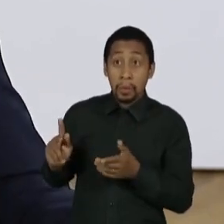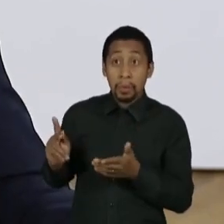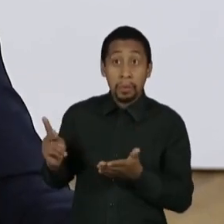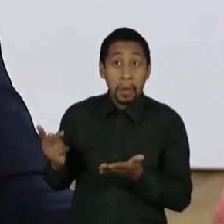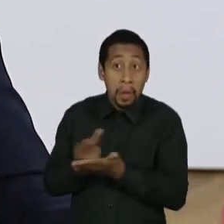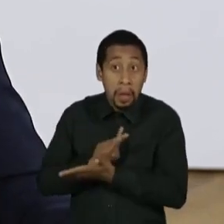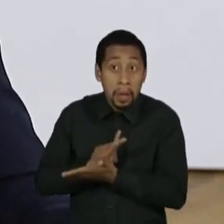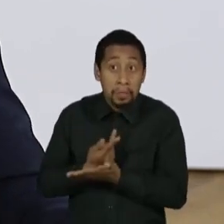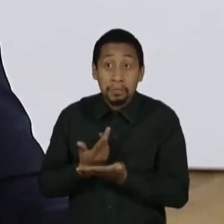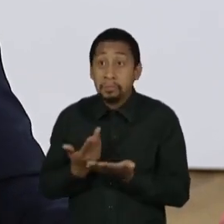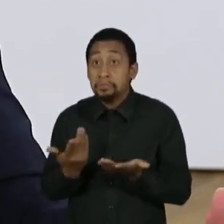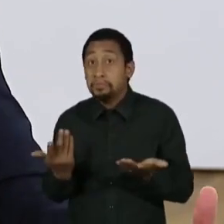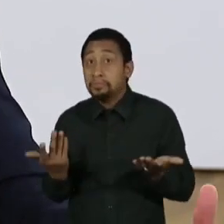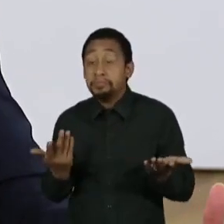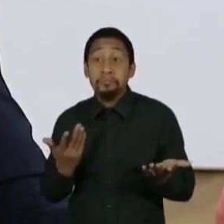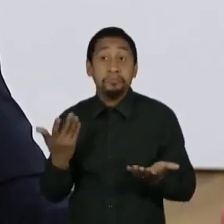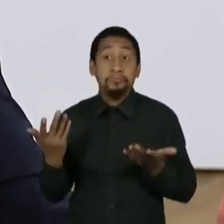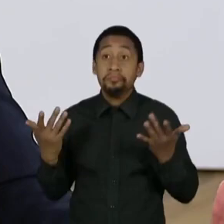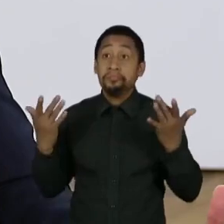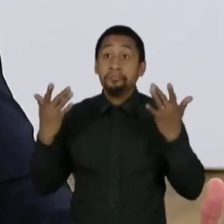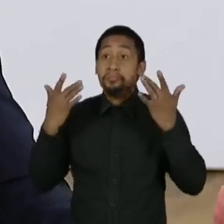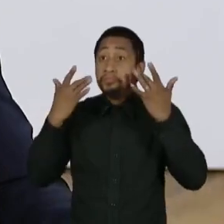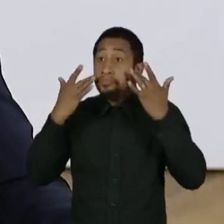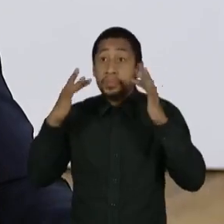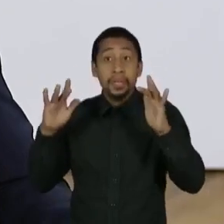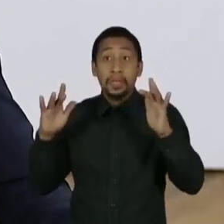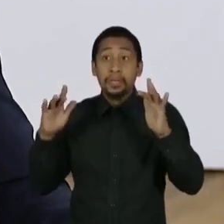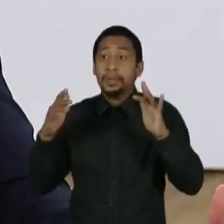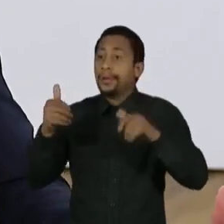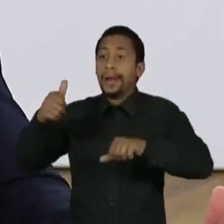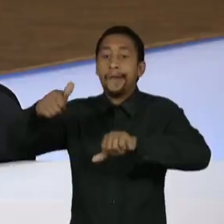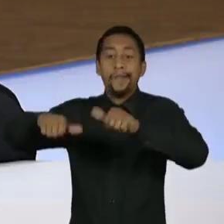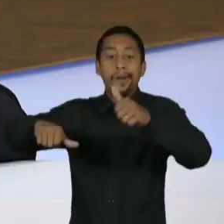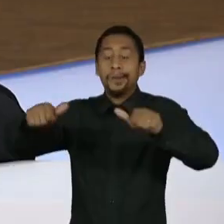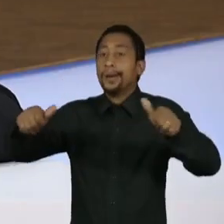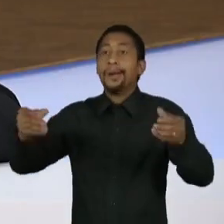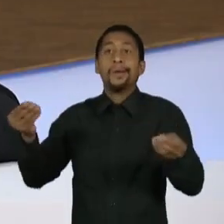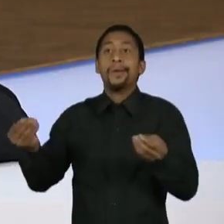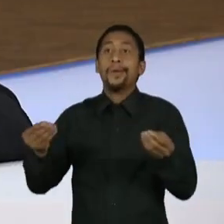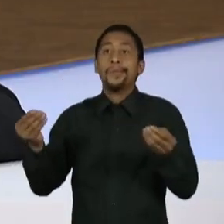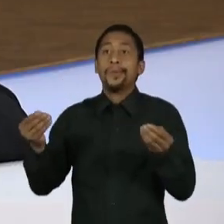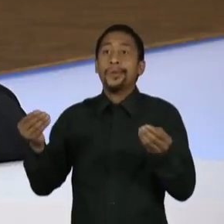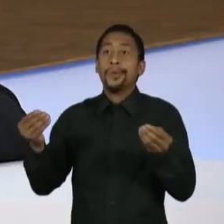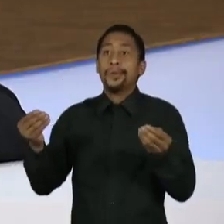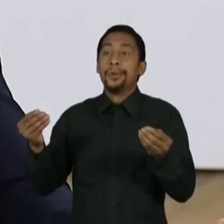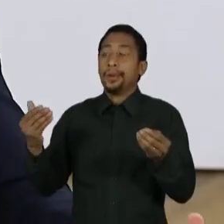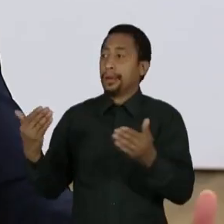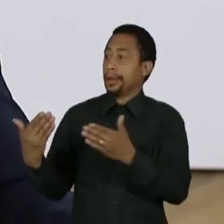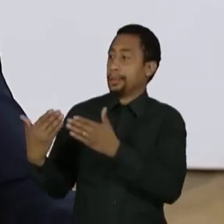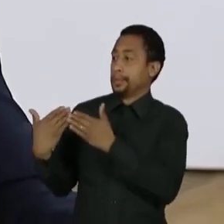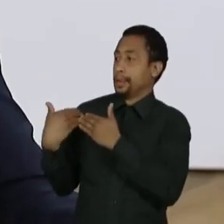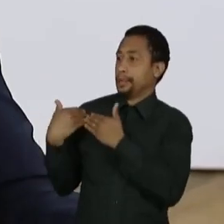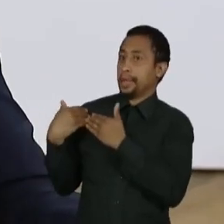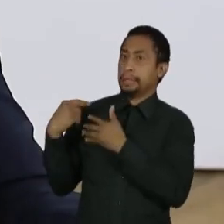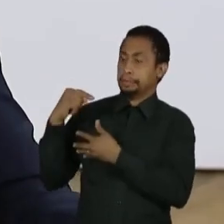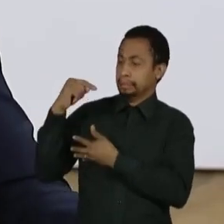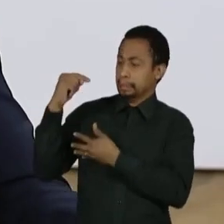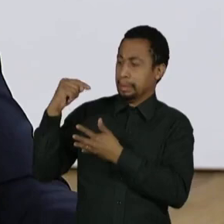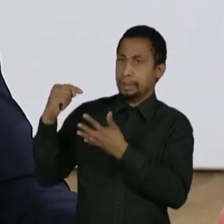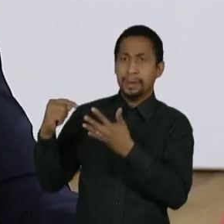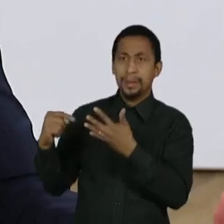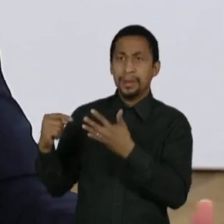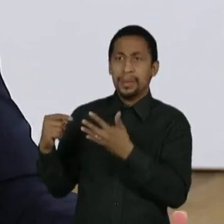Eu não sei. É difícil avaliar. Eu não posso estar sendo responsabilizado o tempo todo por coisas que eu não contribuo, que eu não faço.